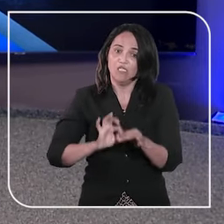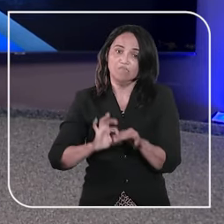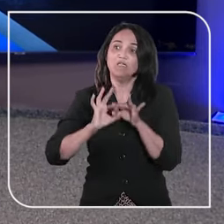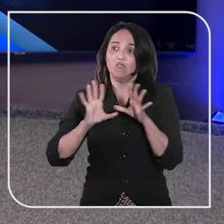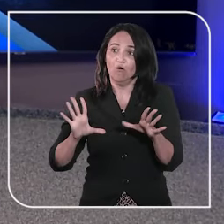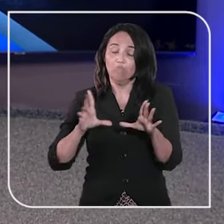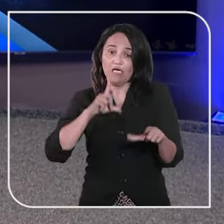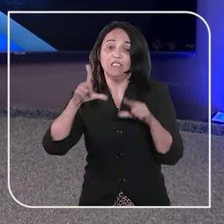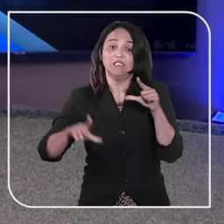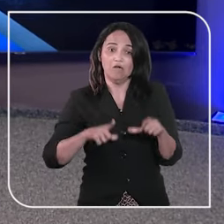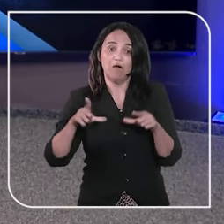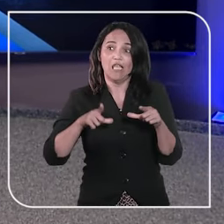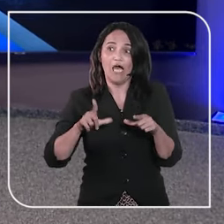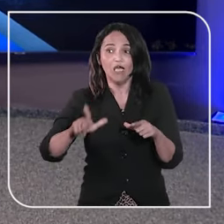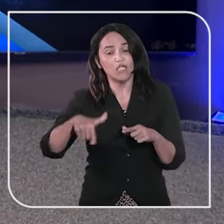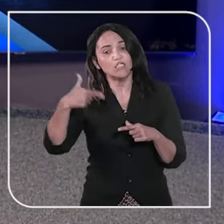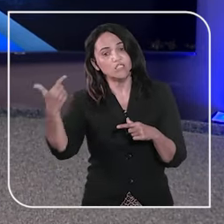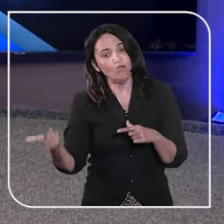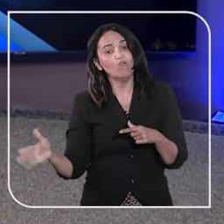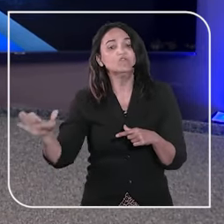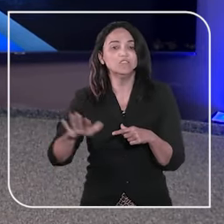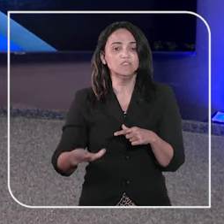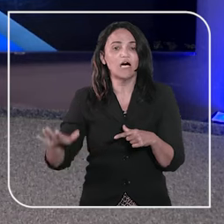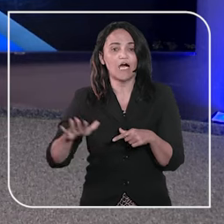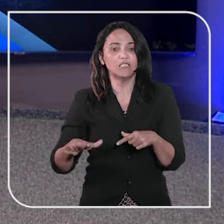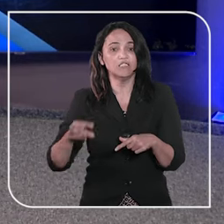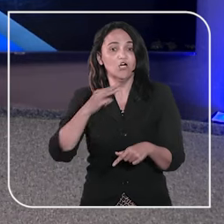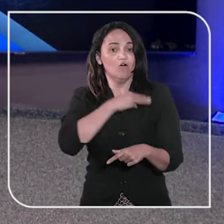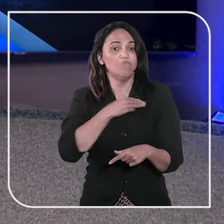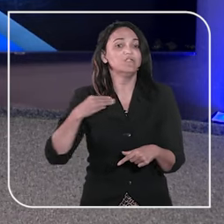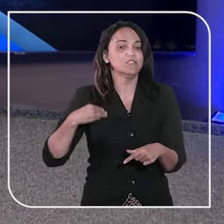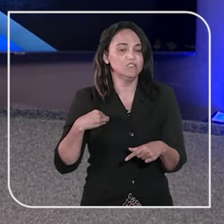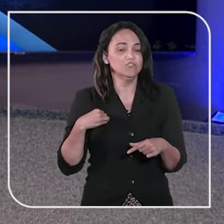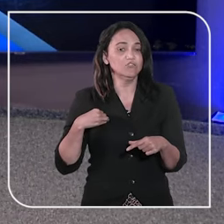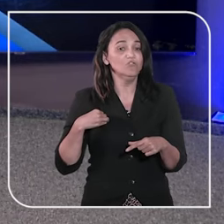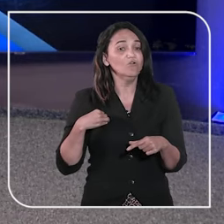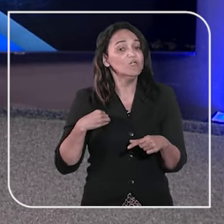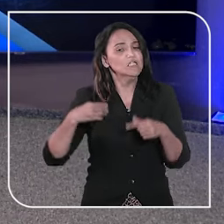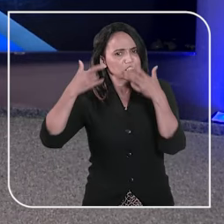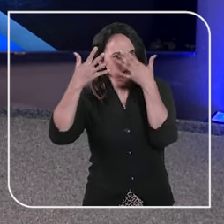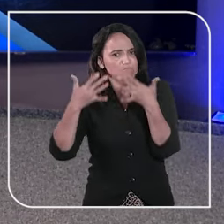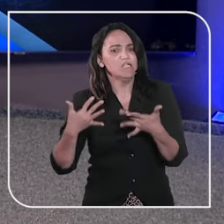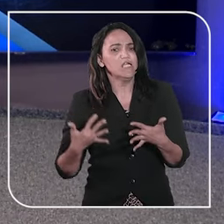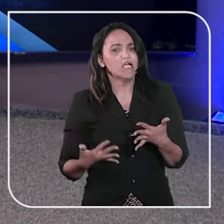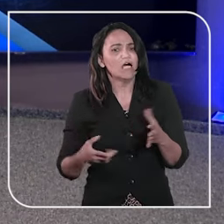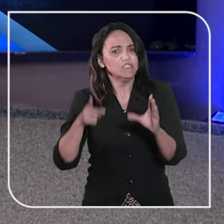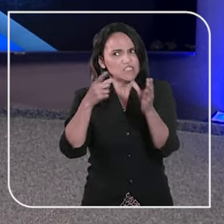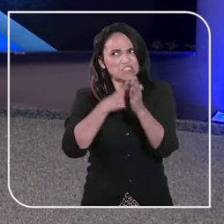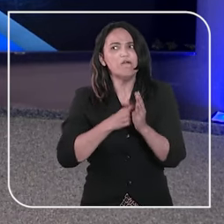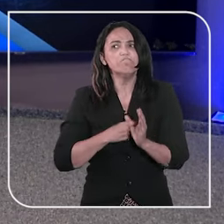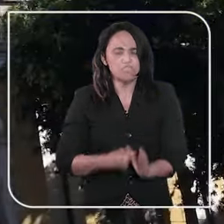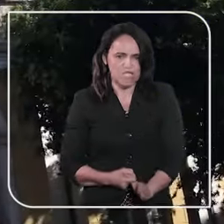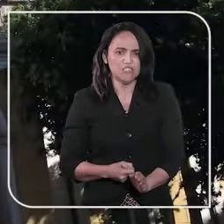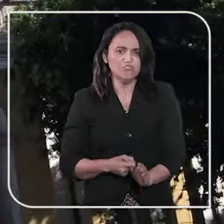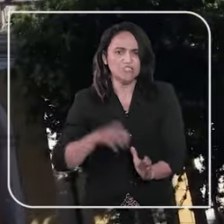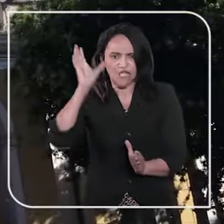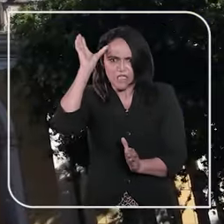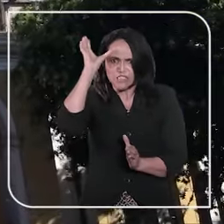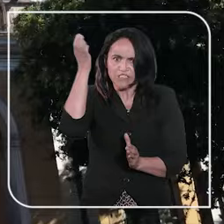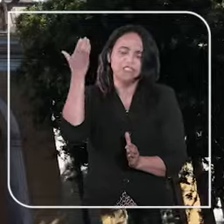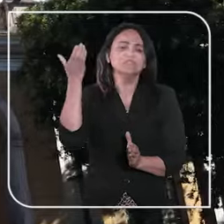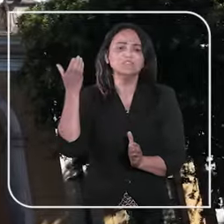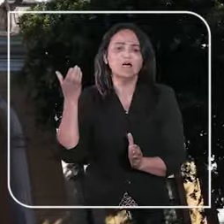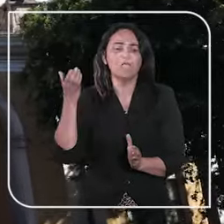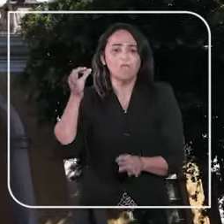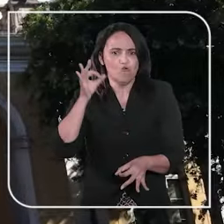atuar em outras áreas. Os ministros destacaram que ele depende da profissão para se manter. O Tribunal